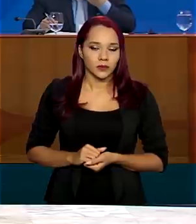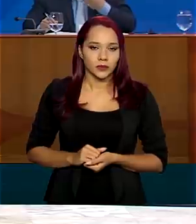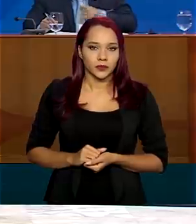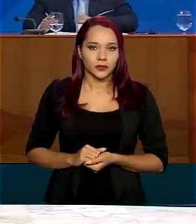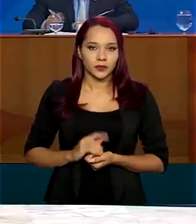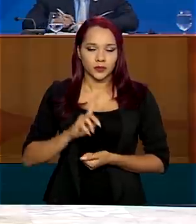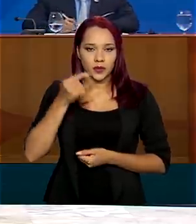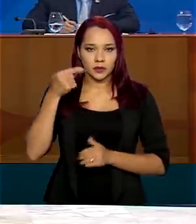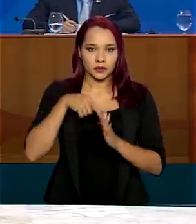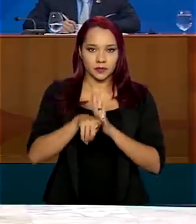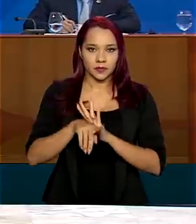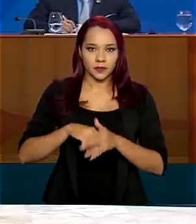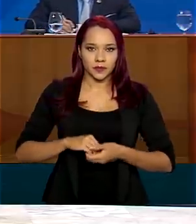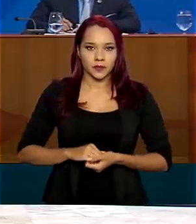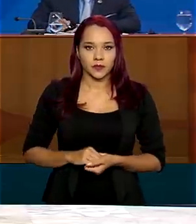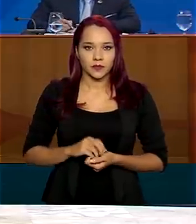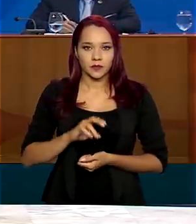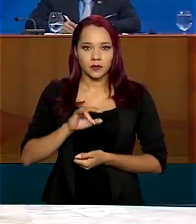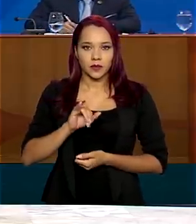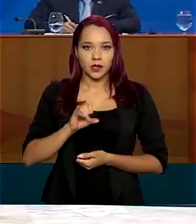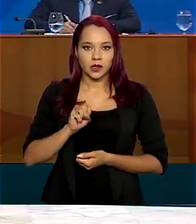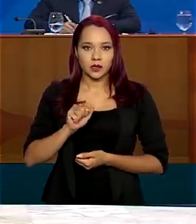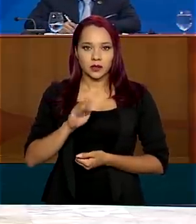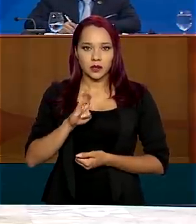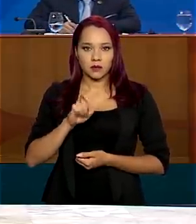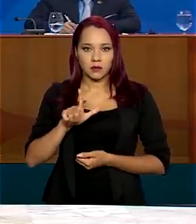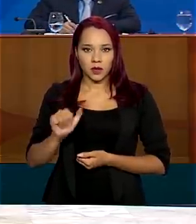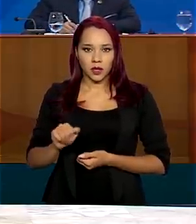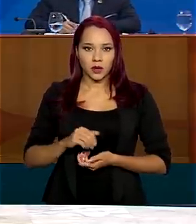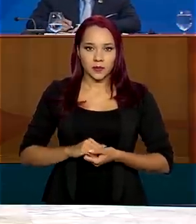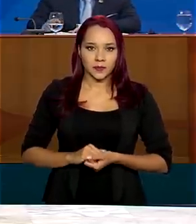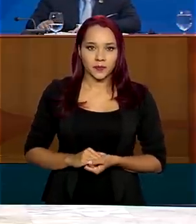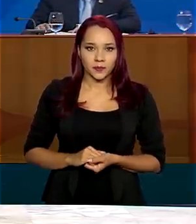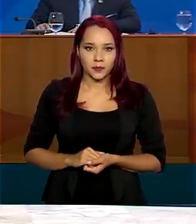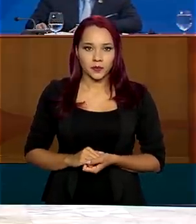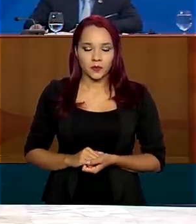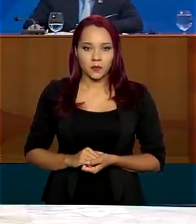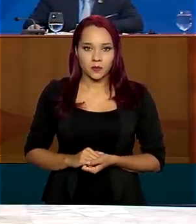Próxima pergunta, Isabela Camargo, Globo News.